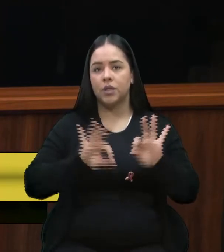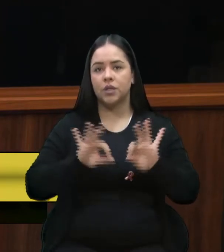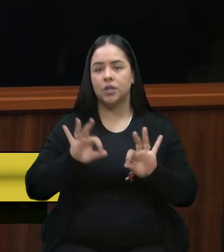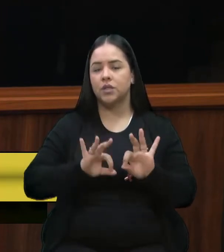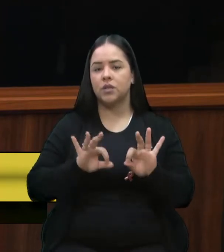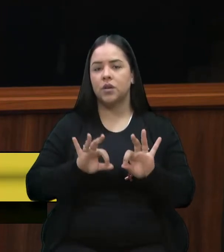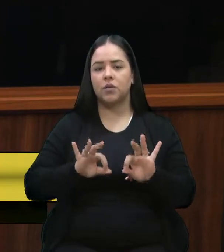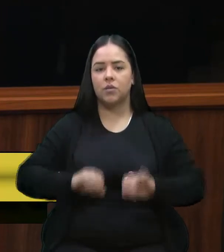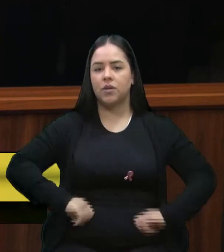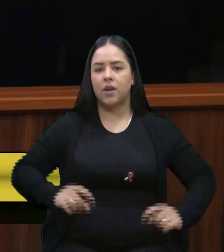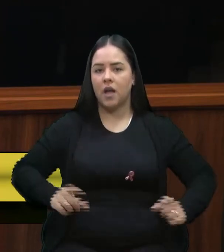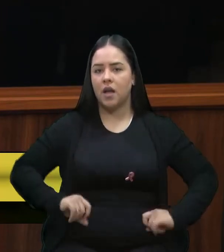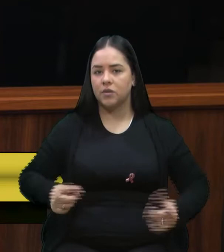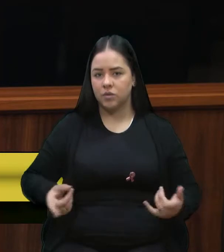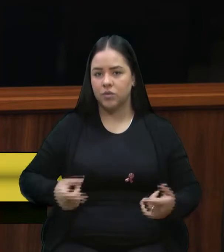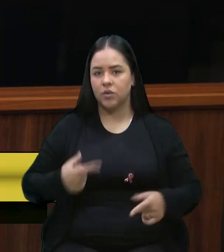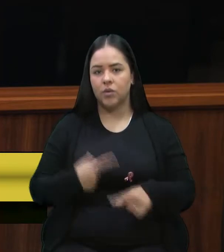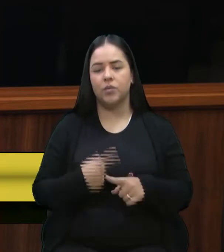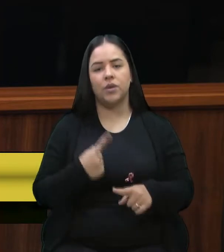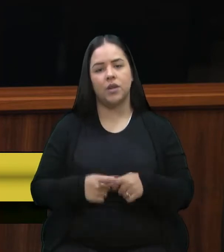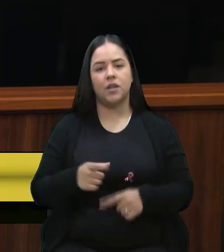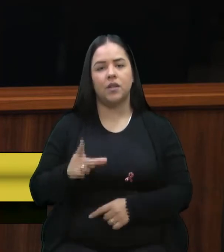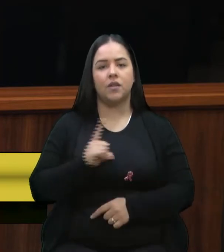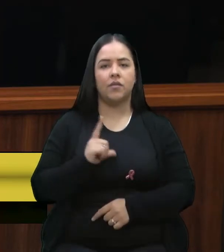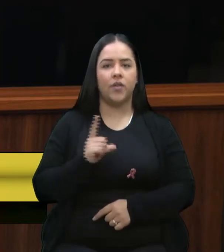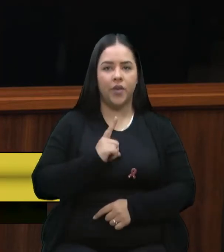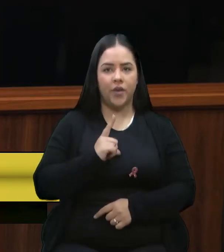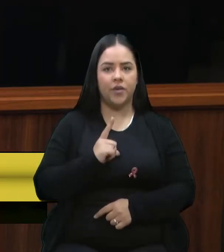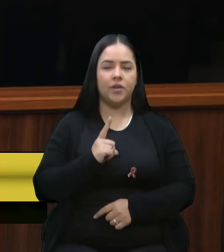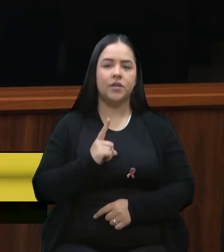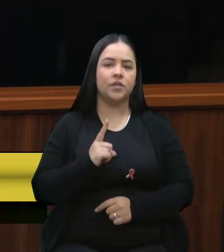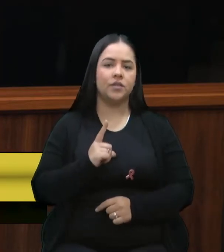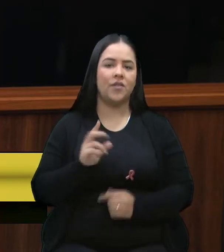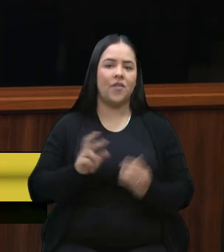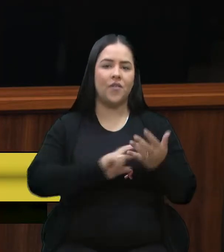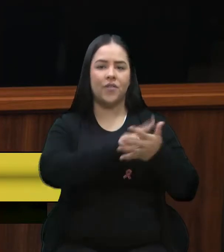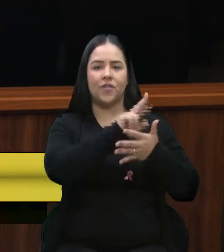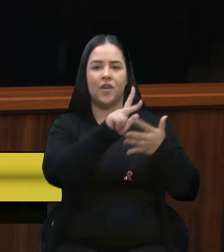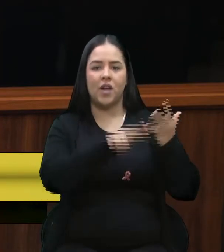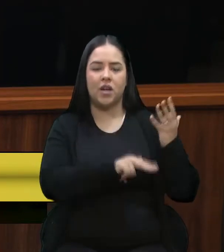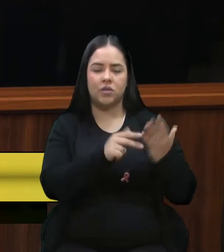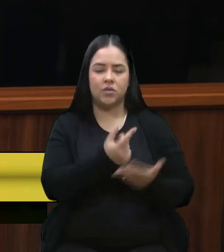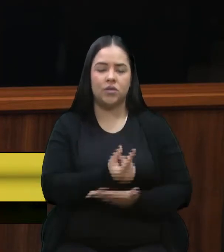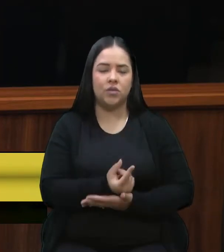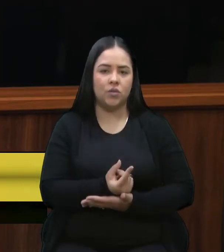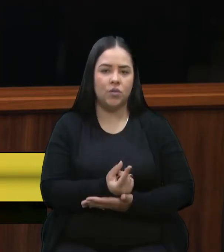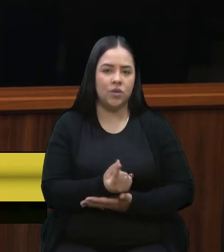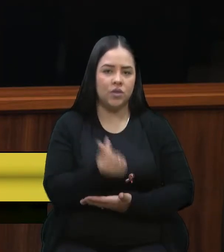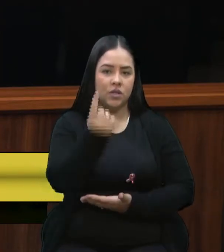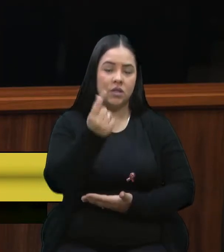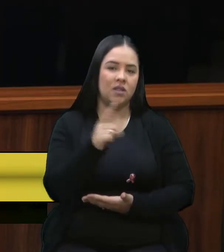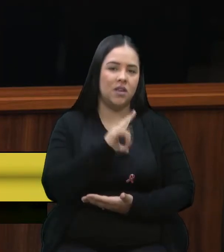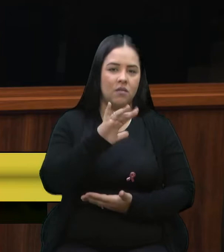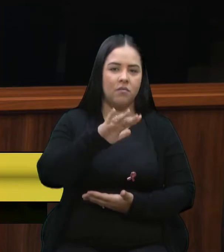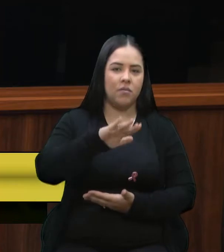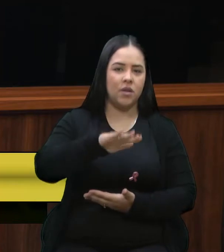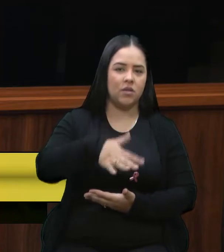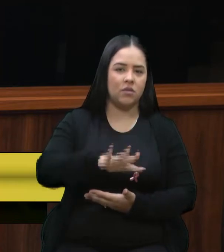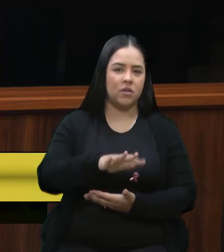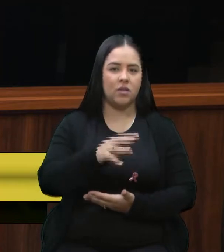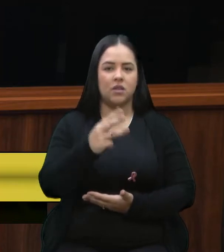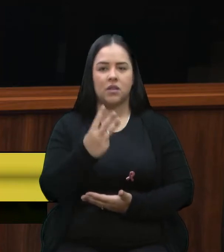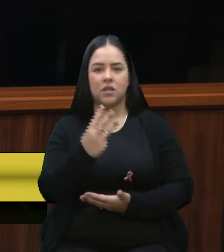Essa gasolina aí que é composta por uma série de valores, entre aí mais ou menos um percentual de